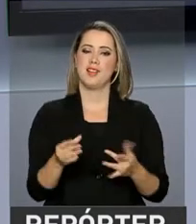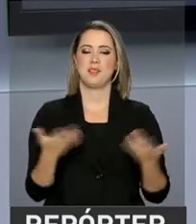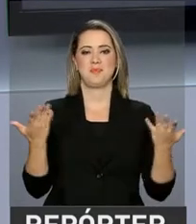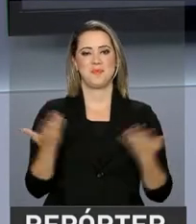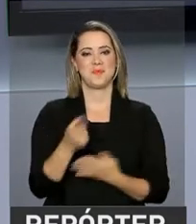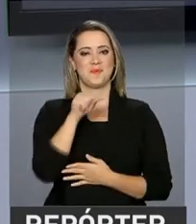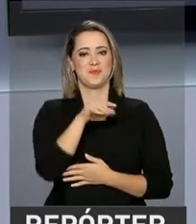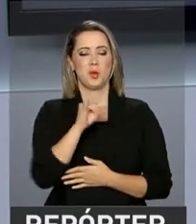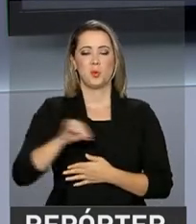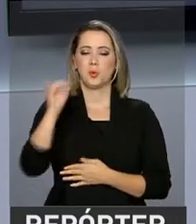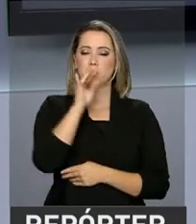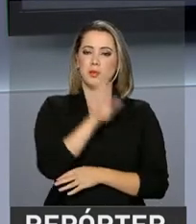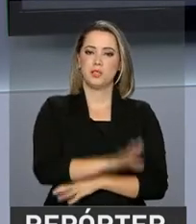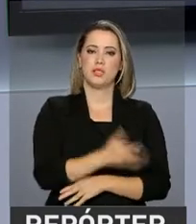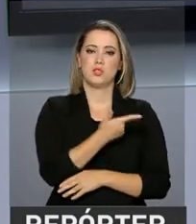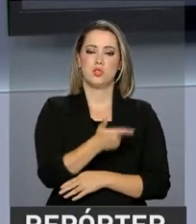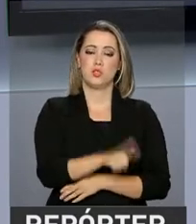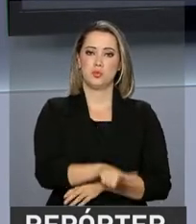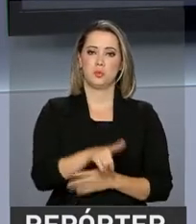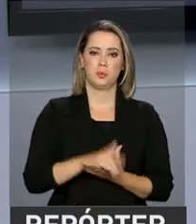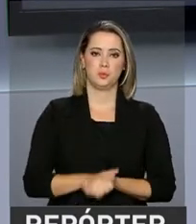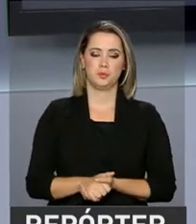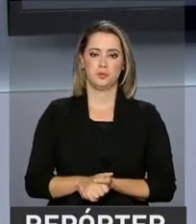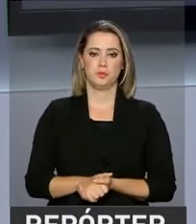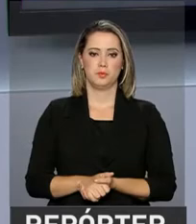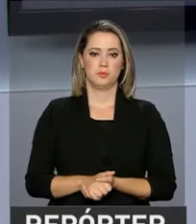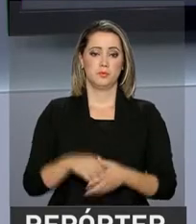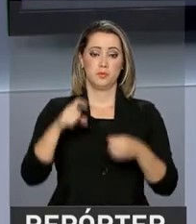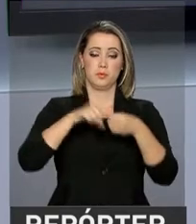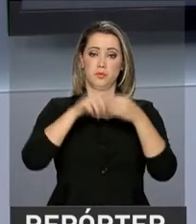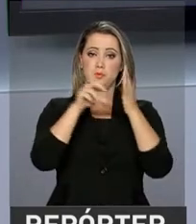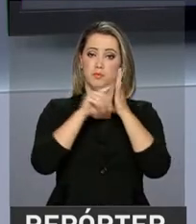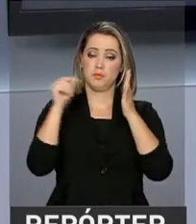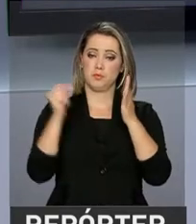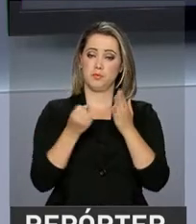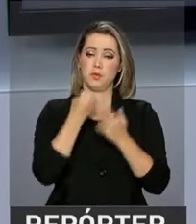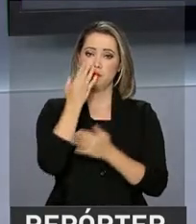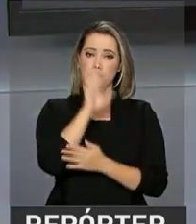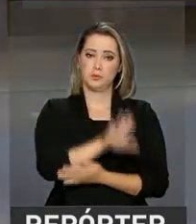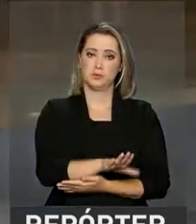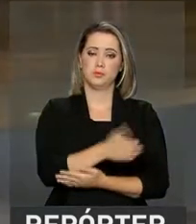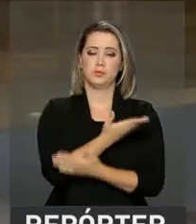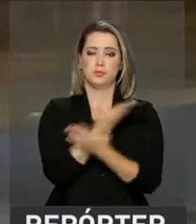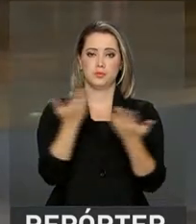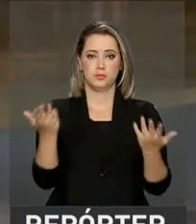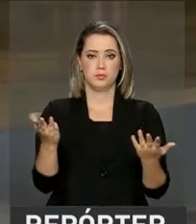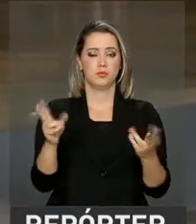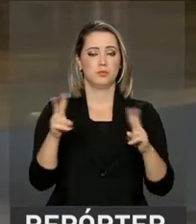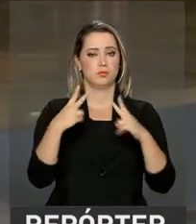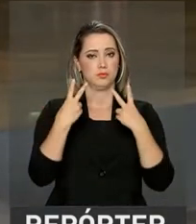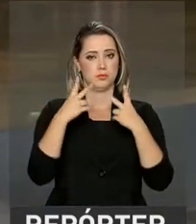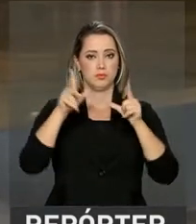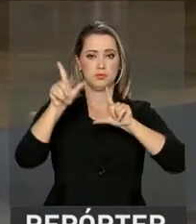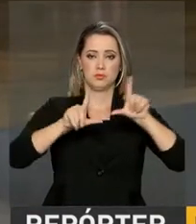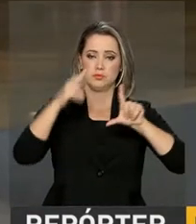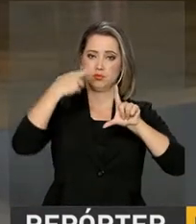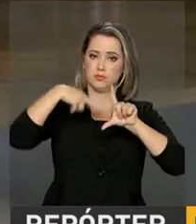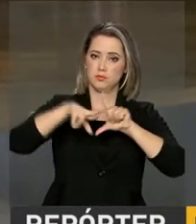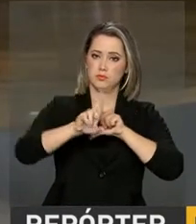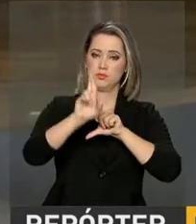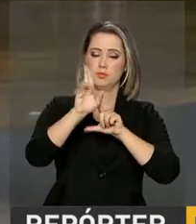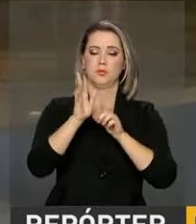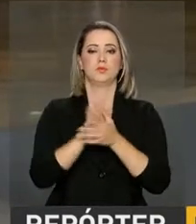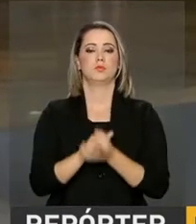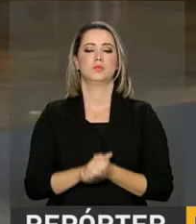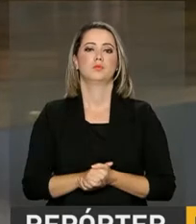sobre esse assunto. Olá, Paulo, boa tarde mais uma vez. Voltamos aqui do Palácio do Planalto. Boa tarde, Roberto. Boa tarde a todos que nos assistem na TV